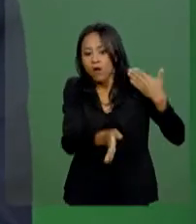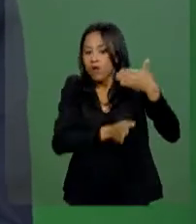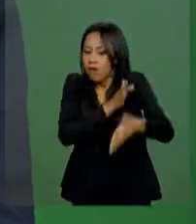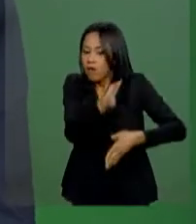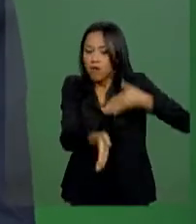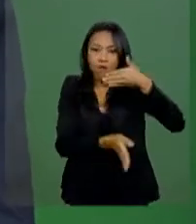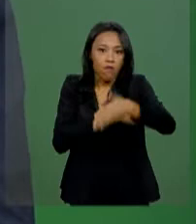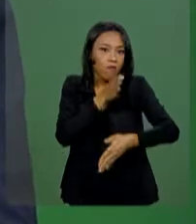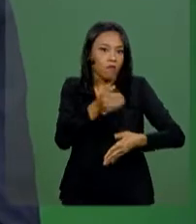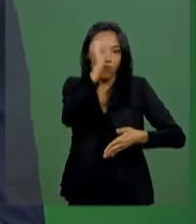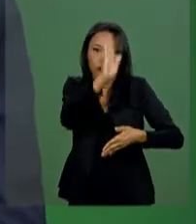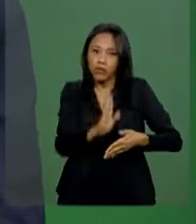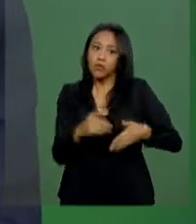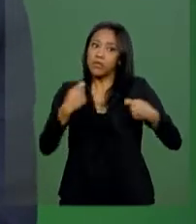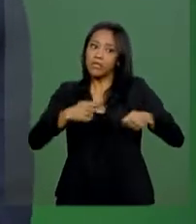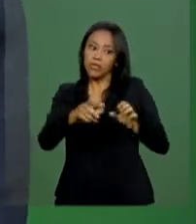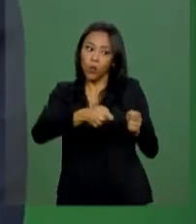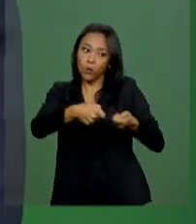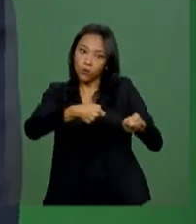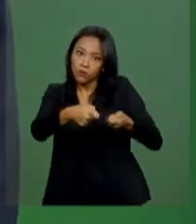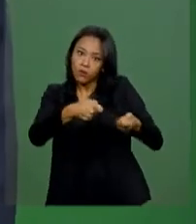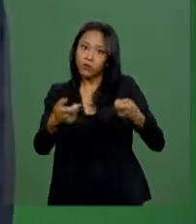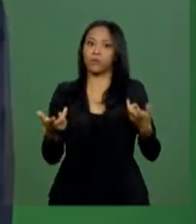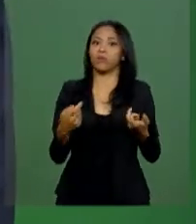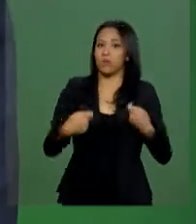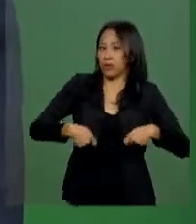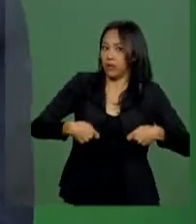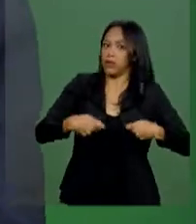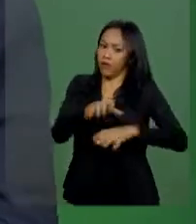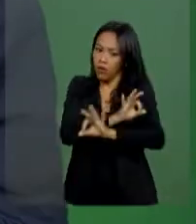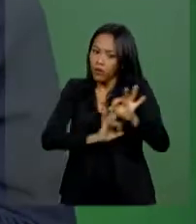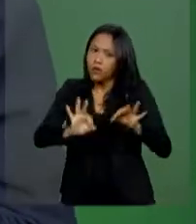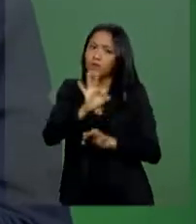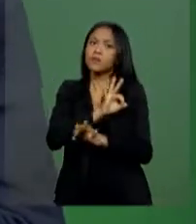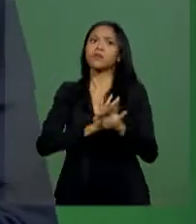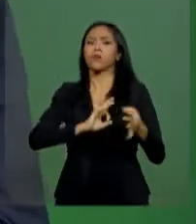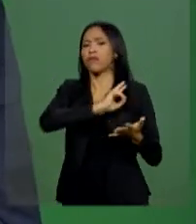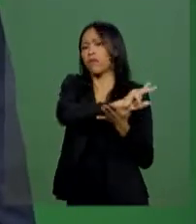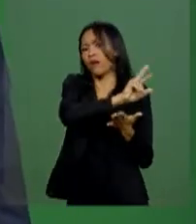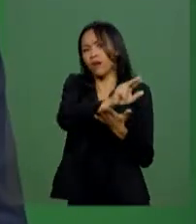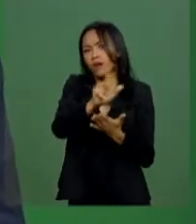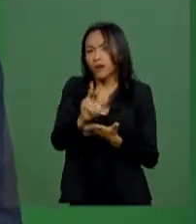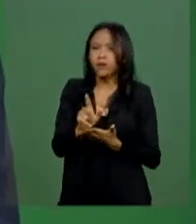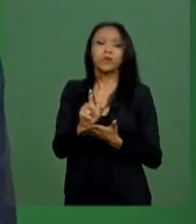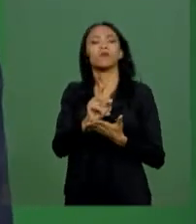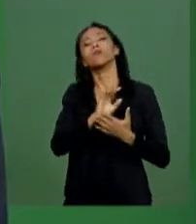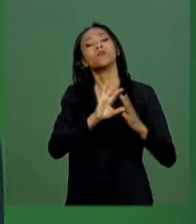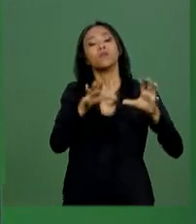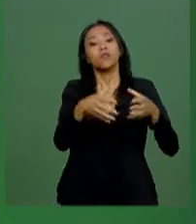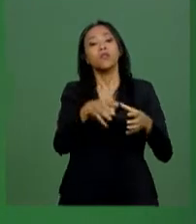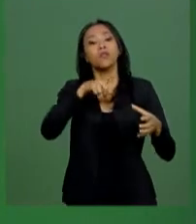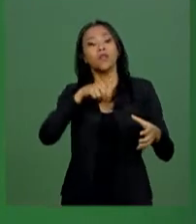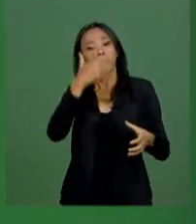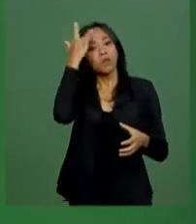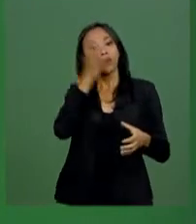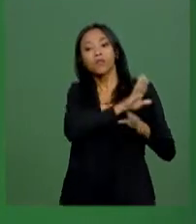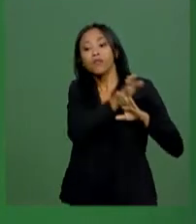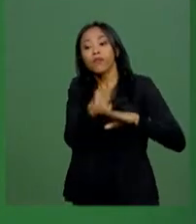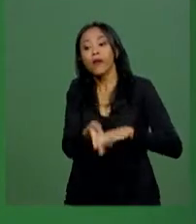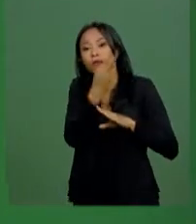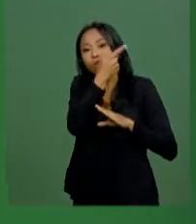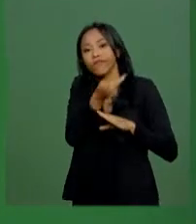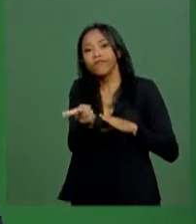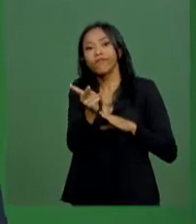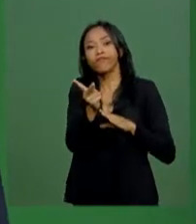precisa ser disciplinado, direcionado, mas bem organizado. Há diversos segmentos de imigrantes. Há um imigrante que vai a Roraima em busca de,